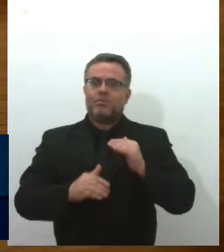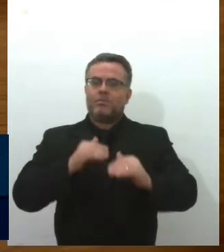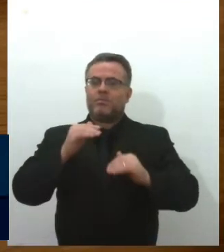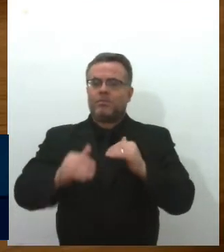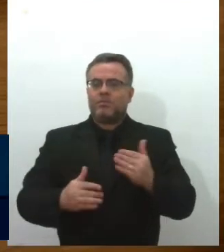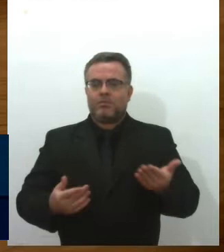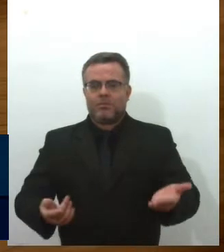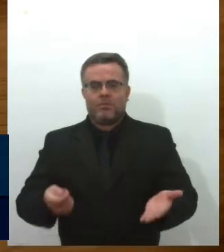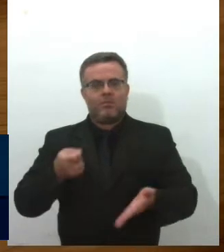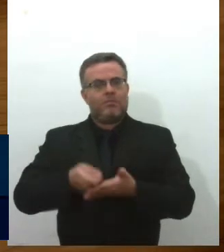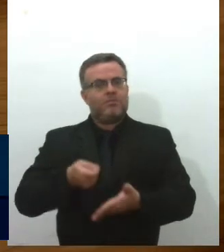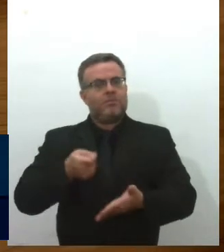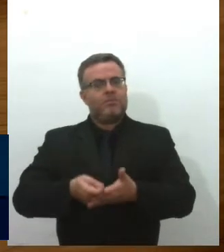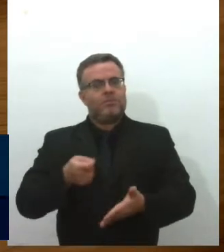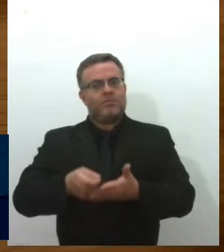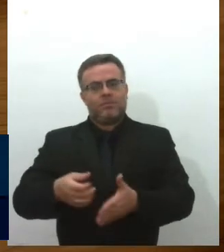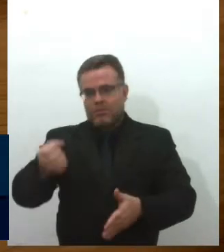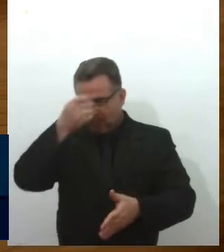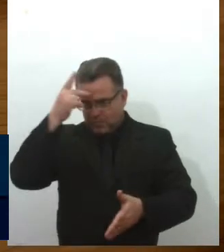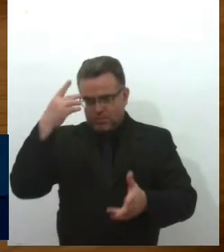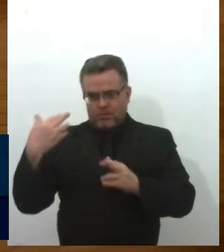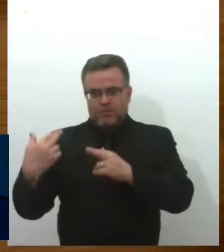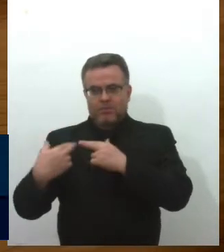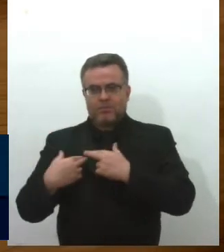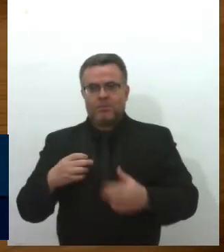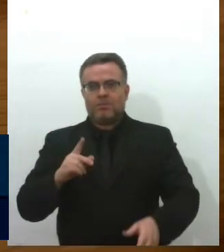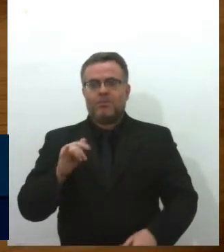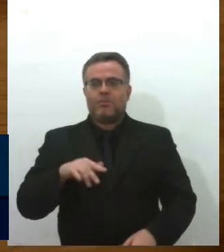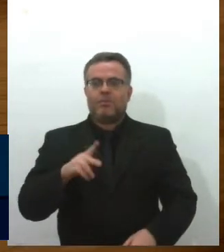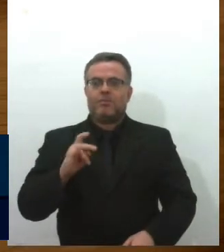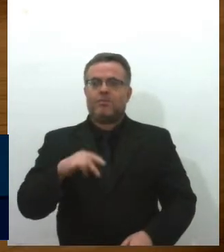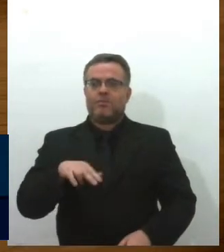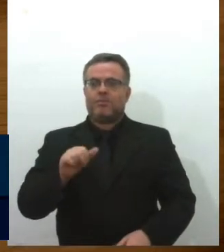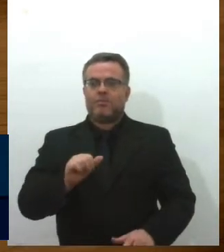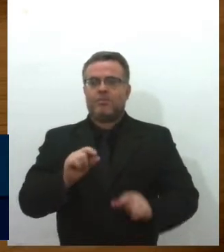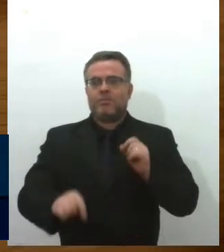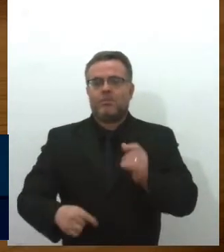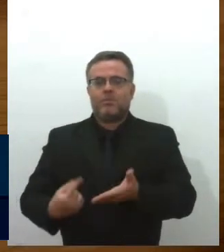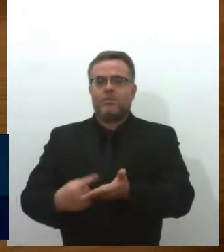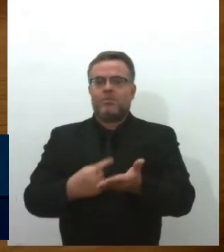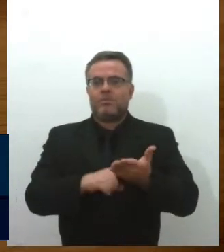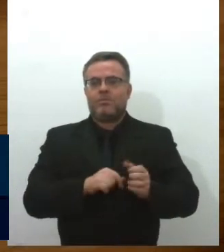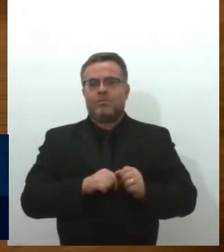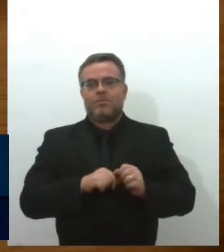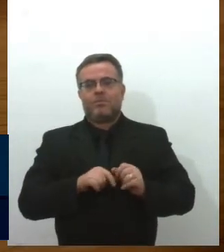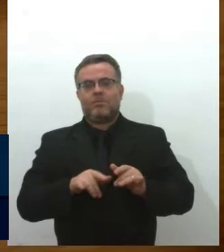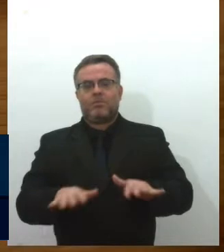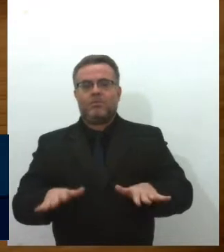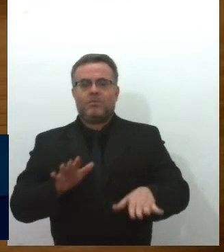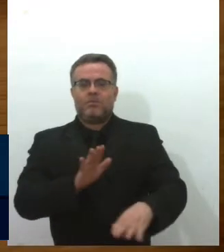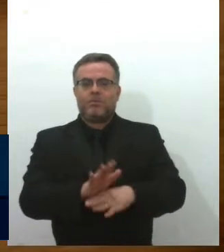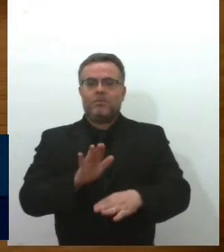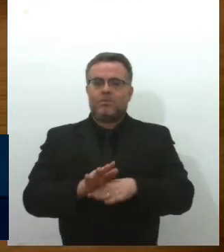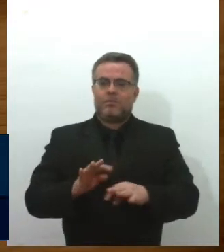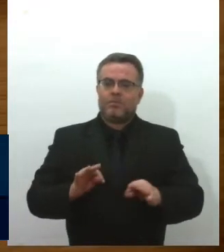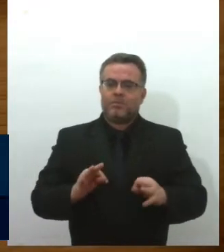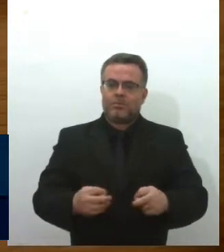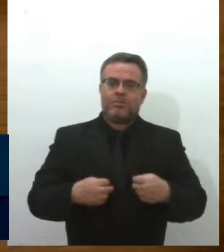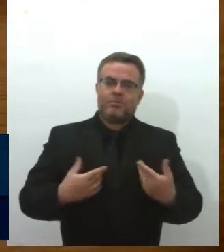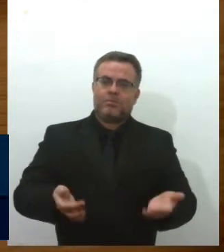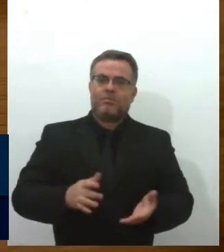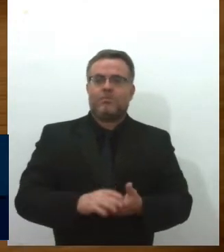determinação do nosso prefeito Cristiano Viana, criando uma rede de cuidados para nossos pacientes especiais.